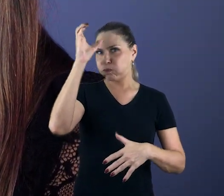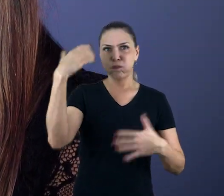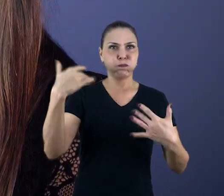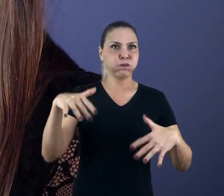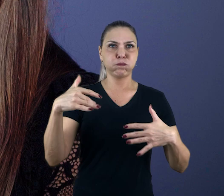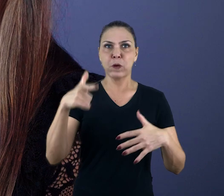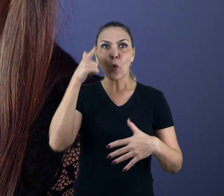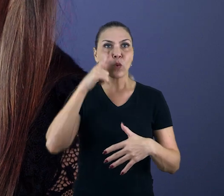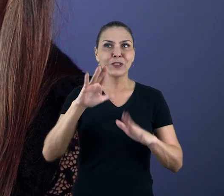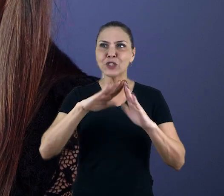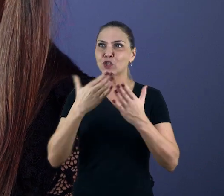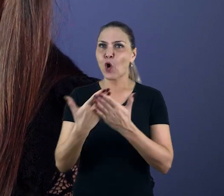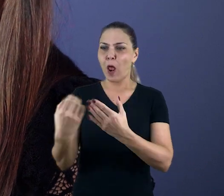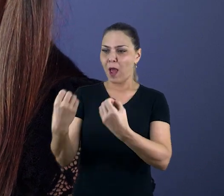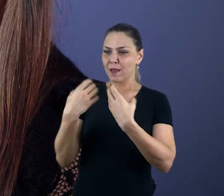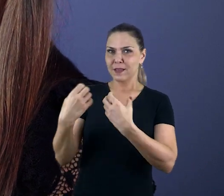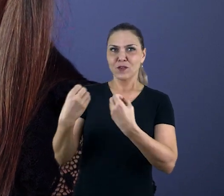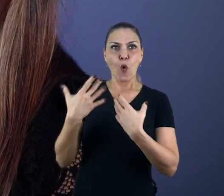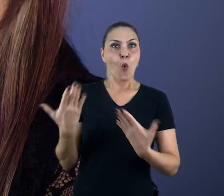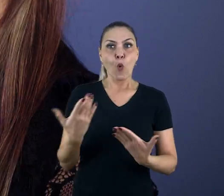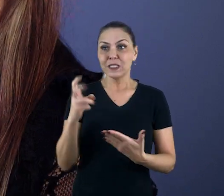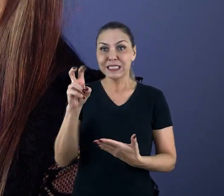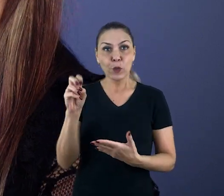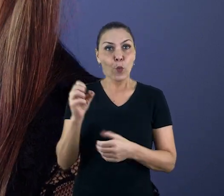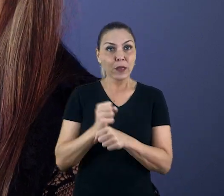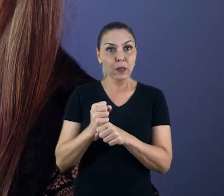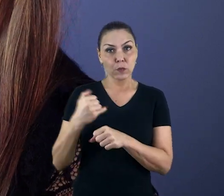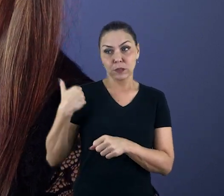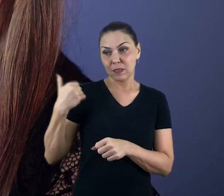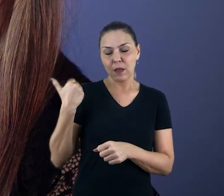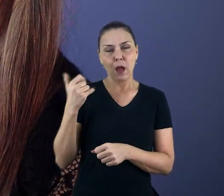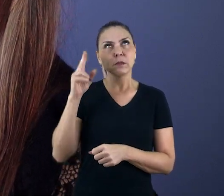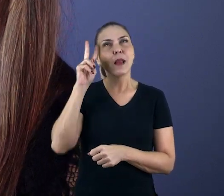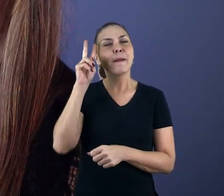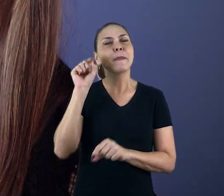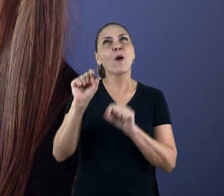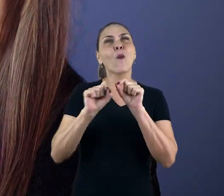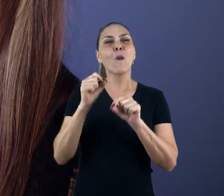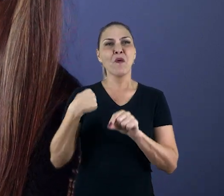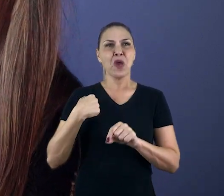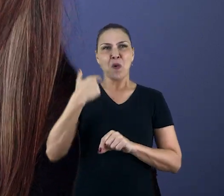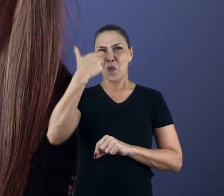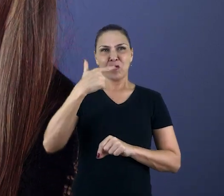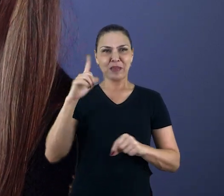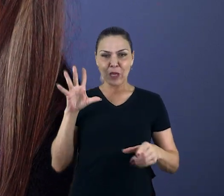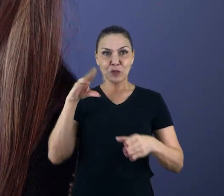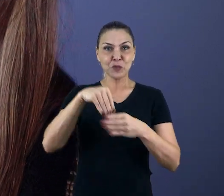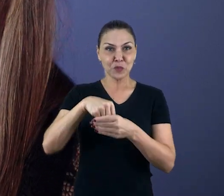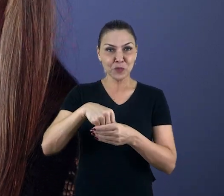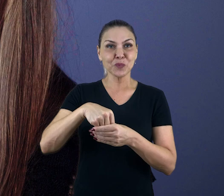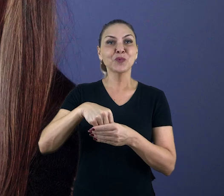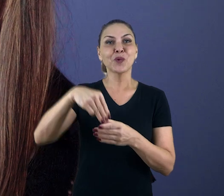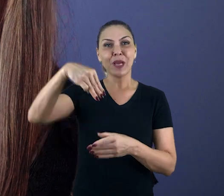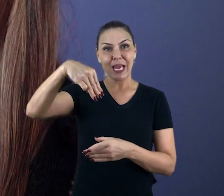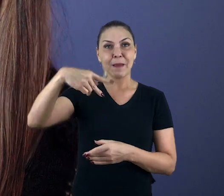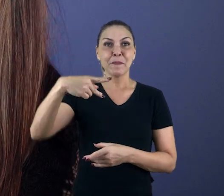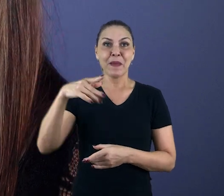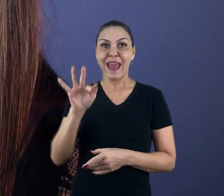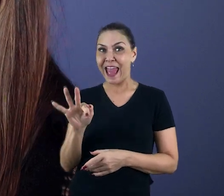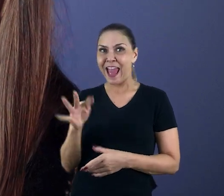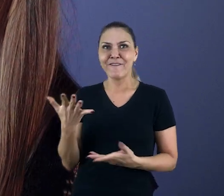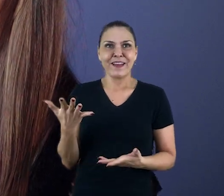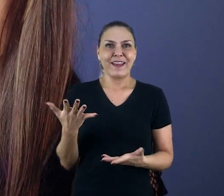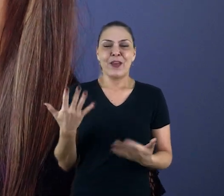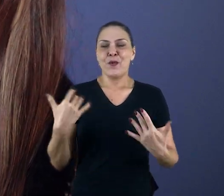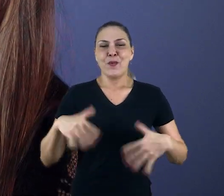não consigo me enxergar hoje, com 50 anos, lembrar de mim sem o MPF. Está muito difícil, porque era um